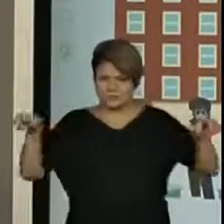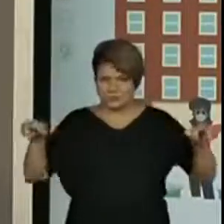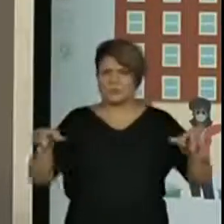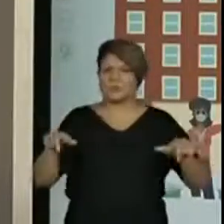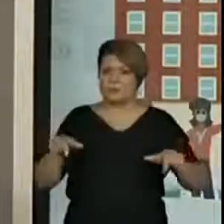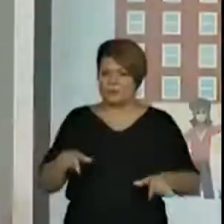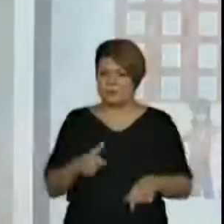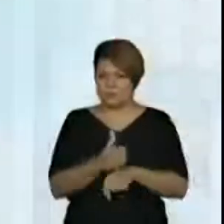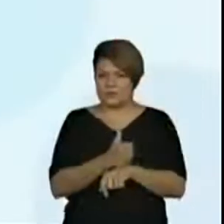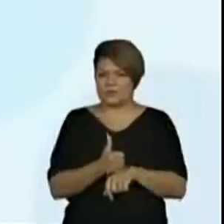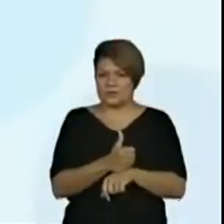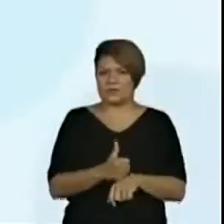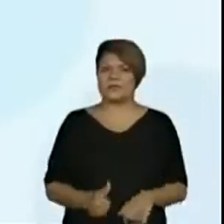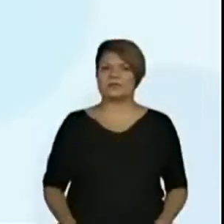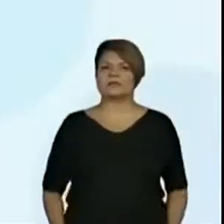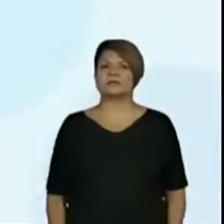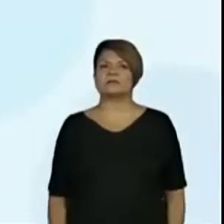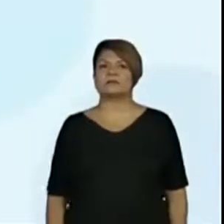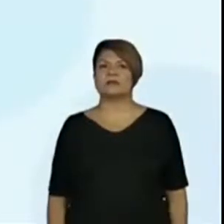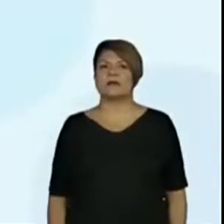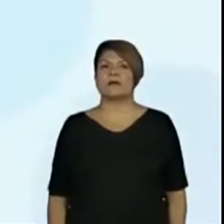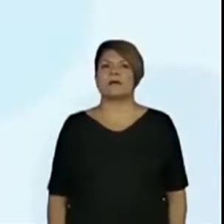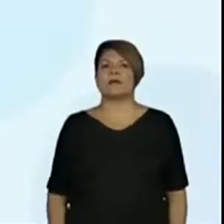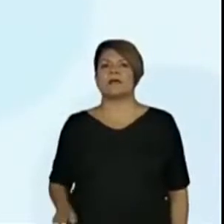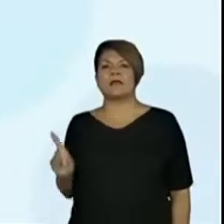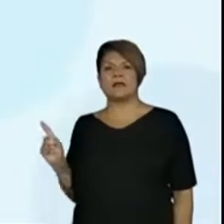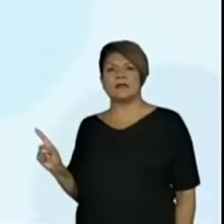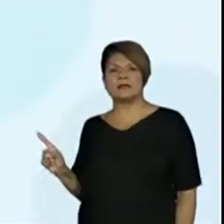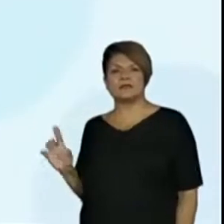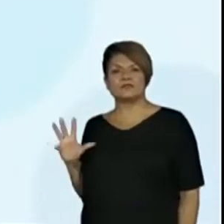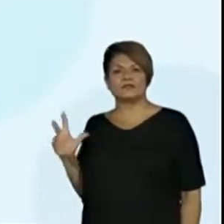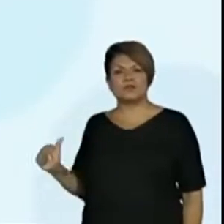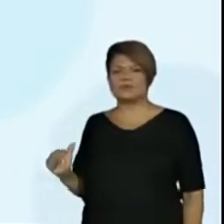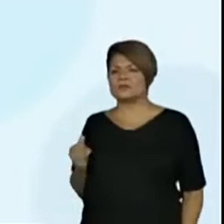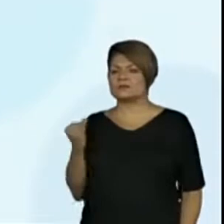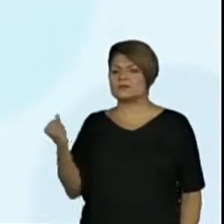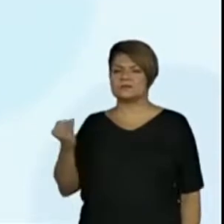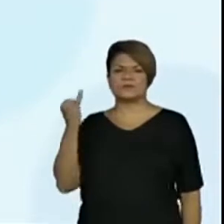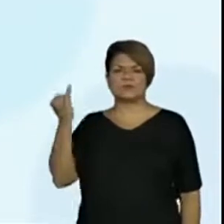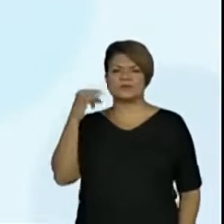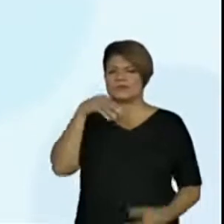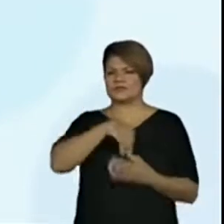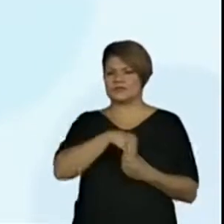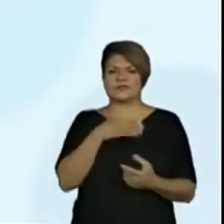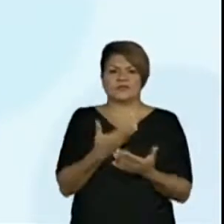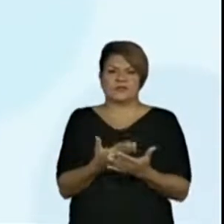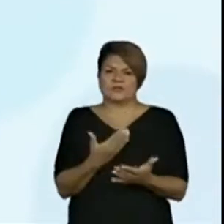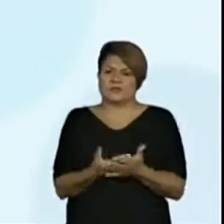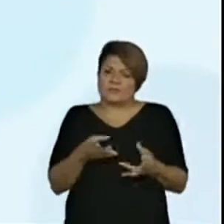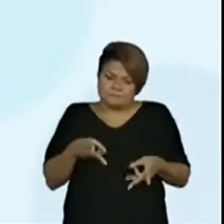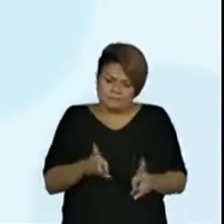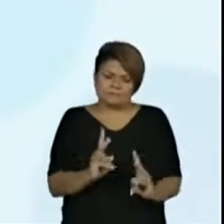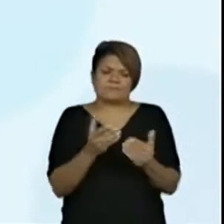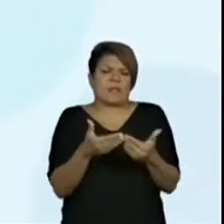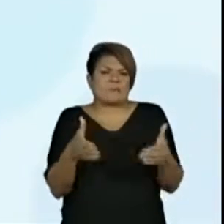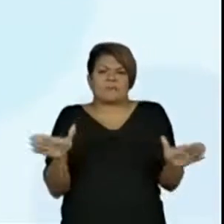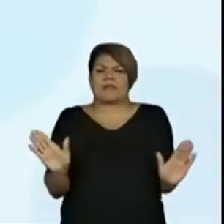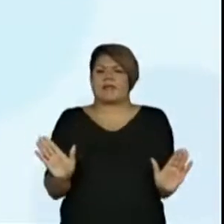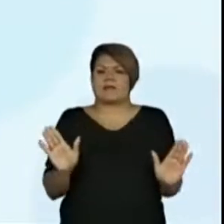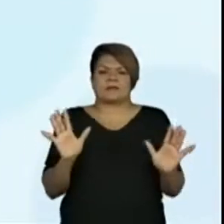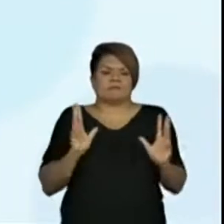lá na escola, eles são muito importantes para manter o funcionamento da escola e a rotina